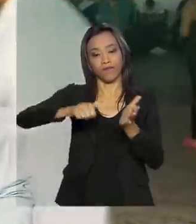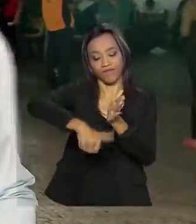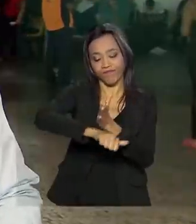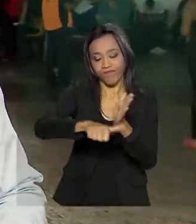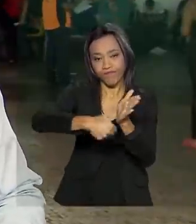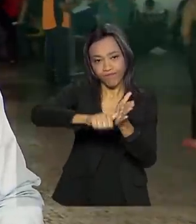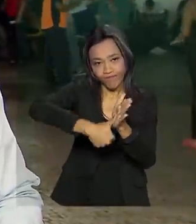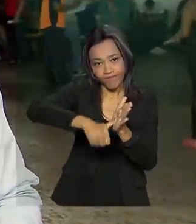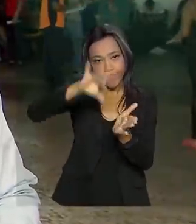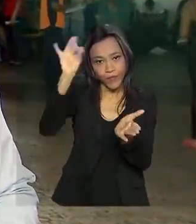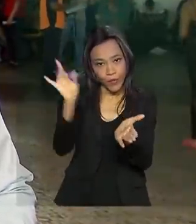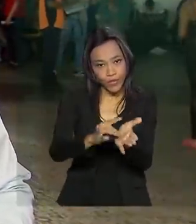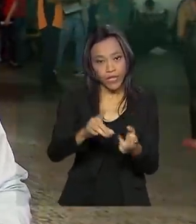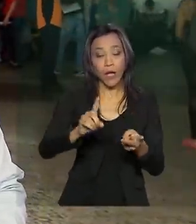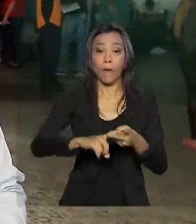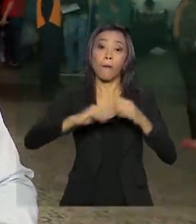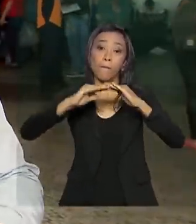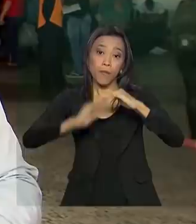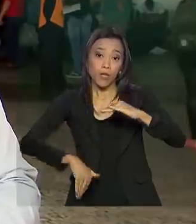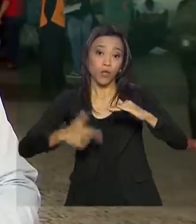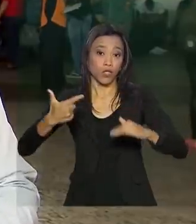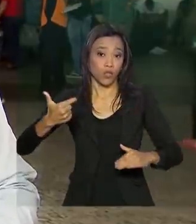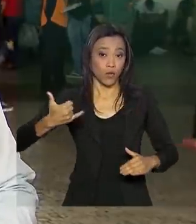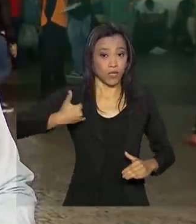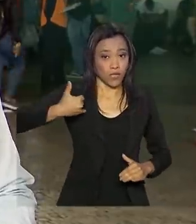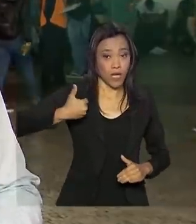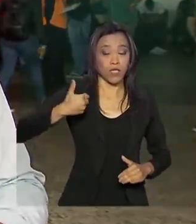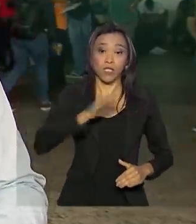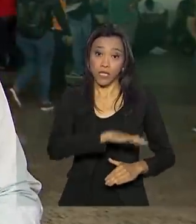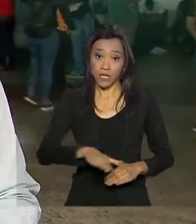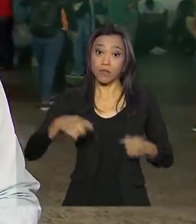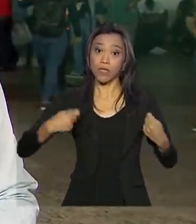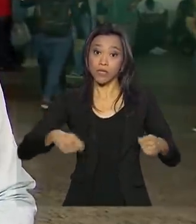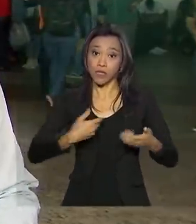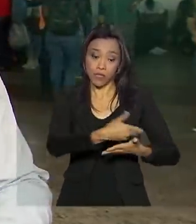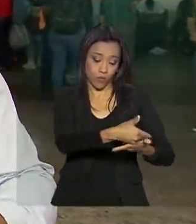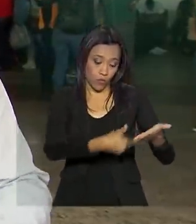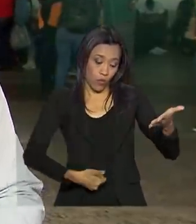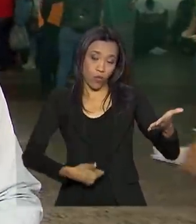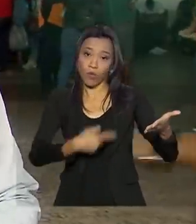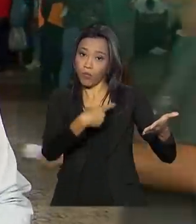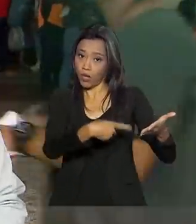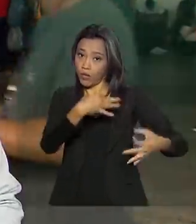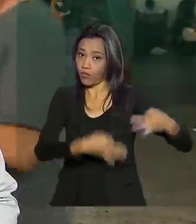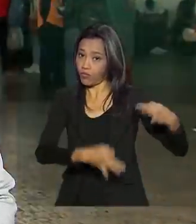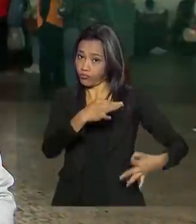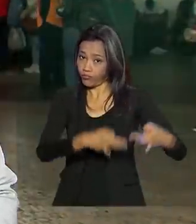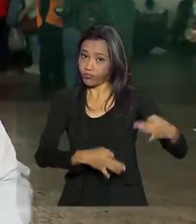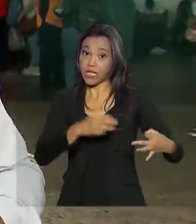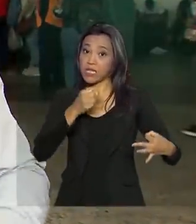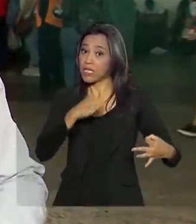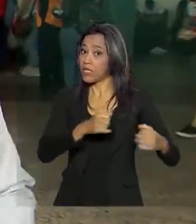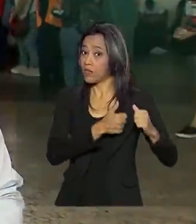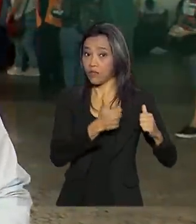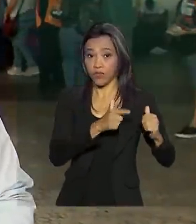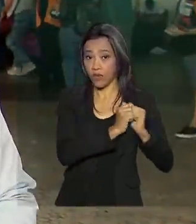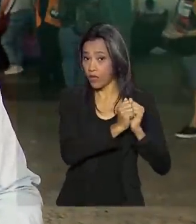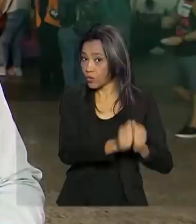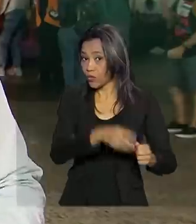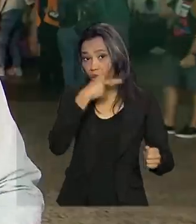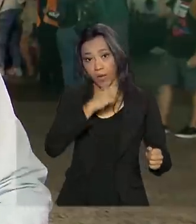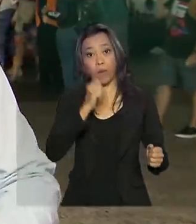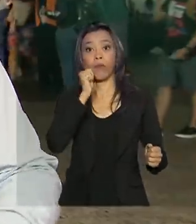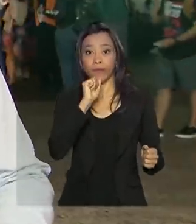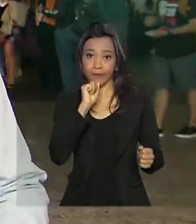original. Crianças menores de 12 anos devem ter autorização do juizado de menores se não estiverem acompanhadas dos dois pais.